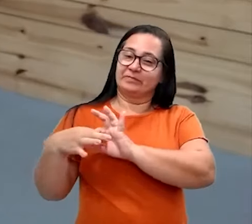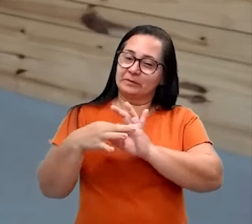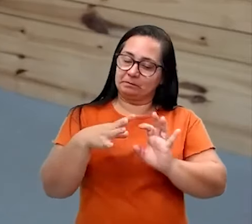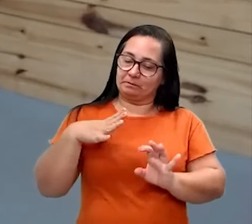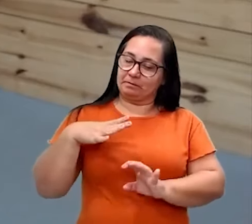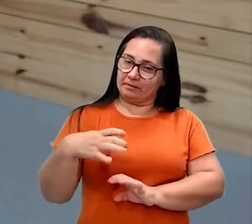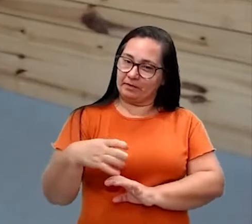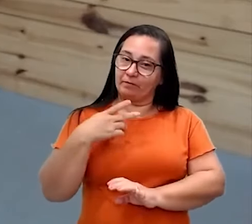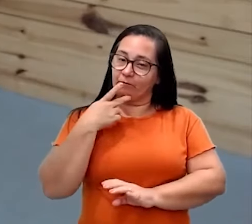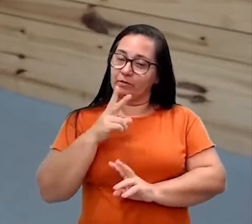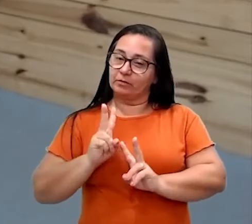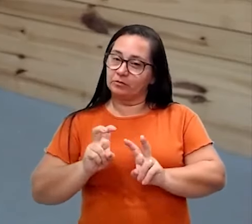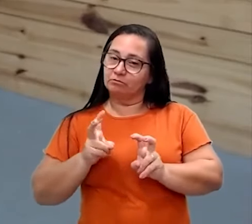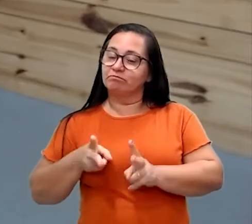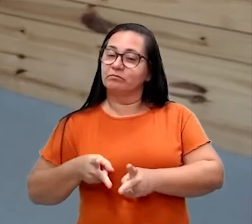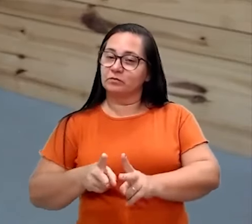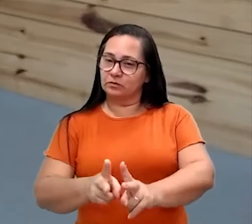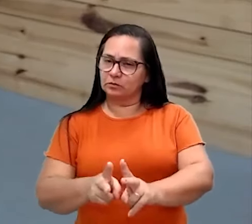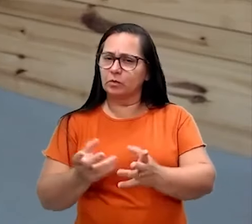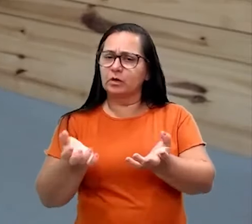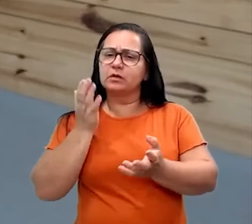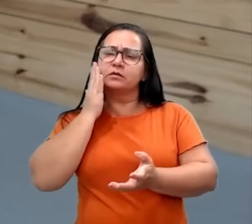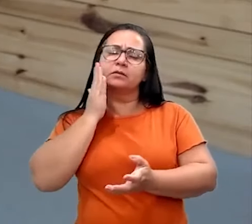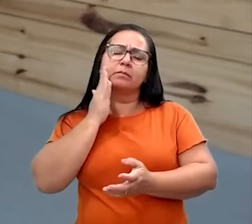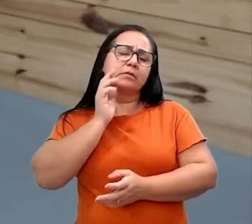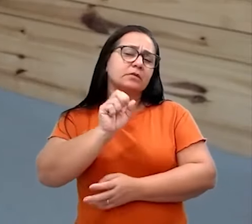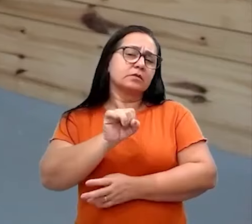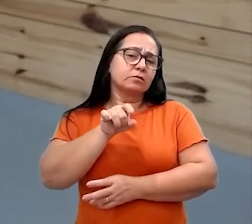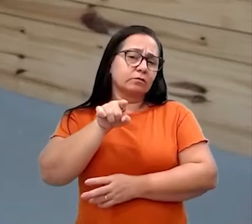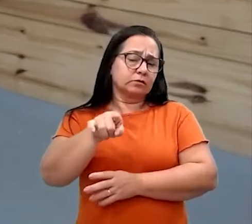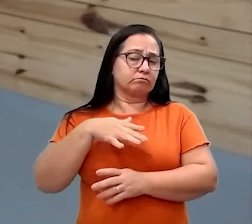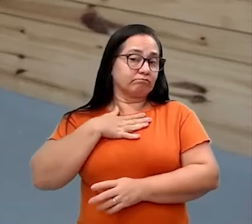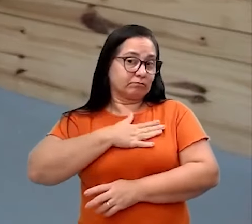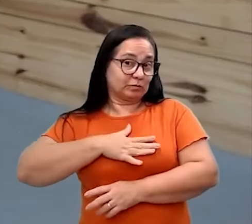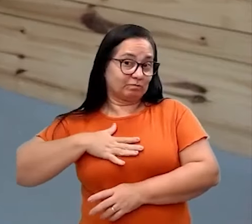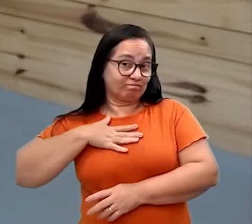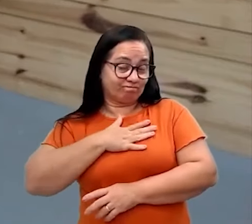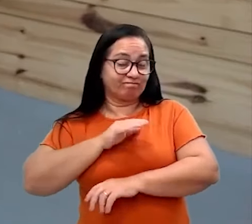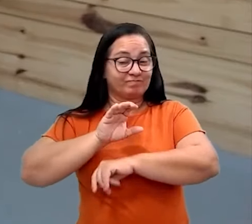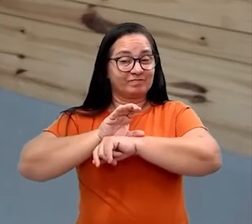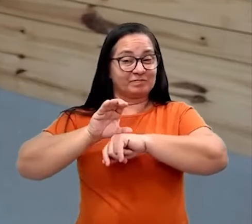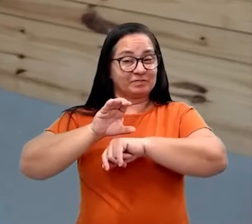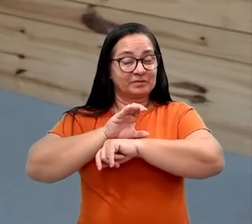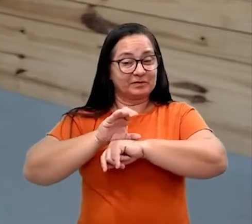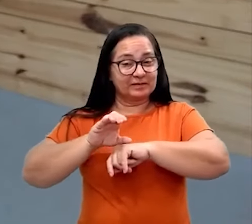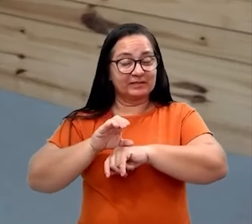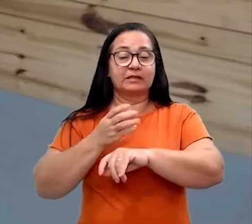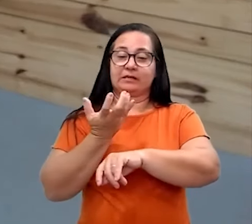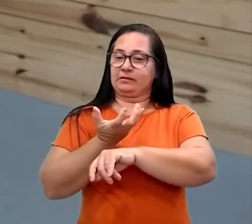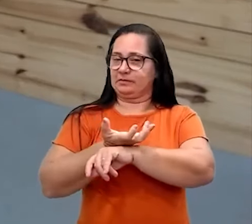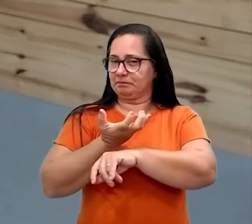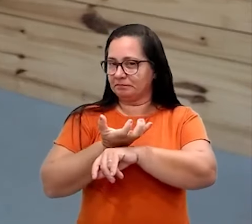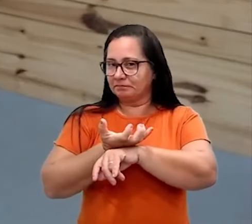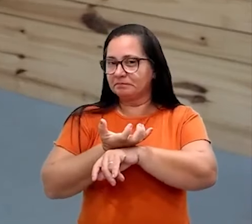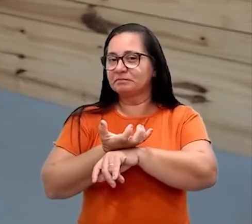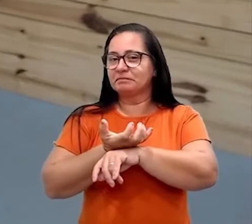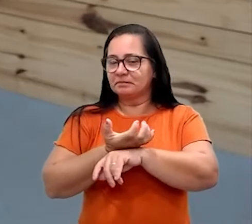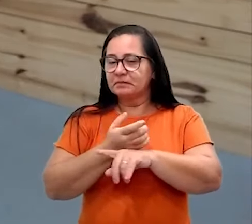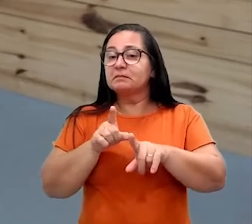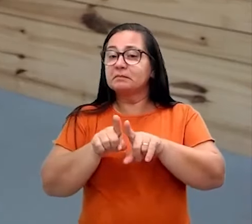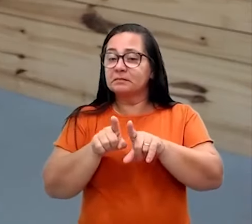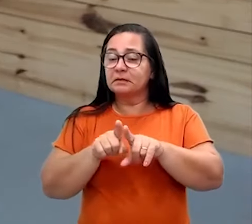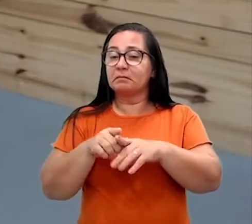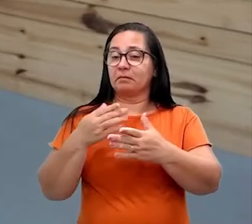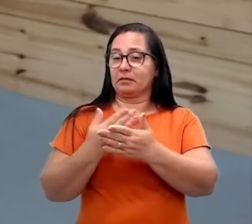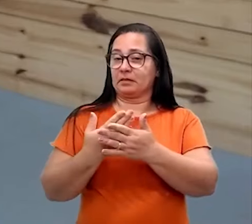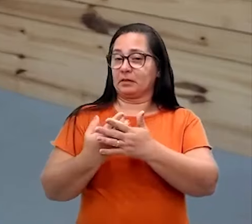a gente continua falando sobre ele. Só quero saber um pouquinho se vocês estão gostando do curso, dessa disciplina e das duas últimas